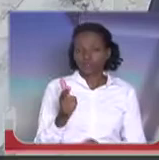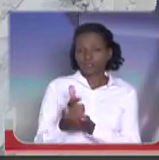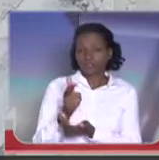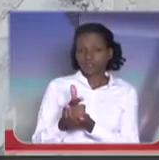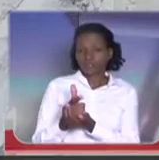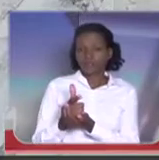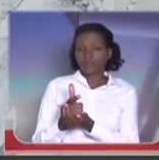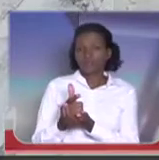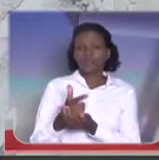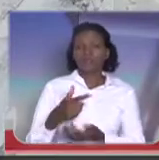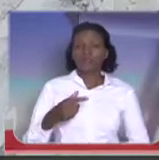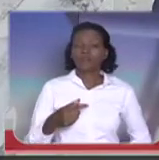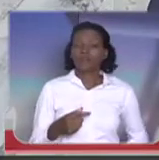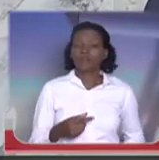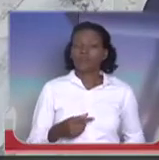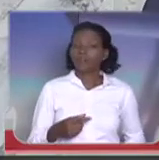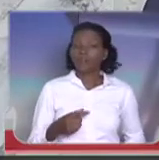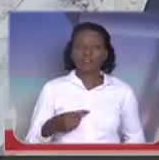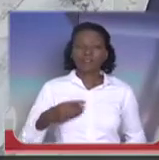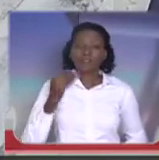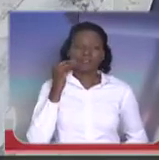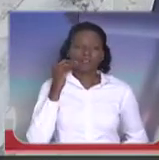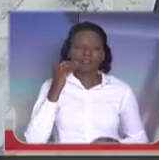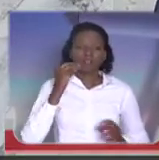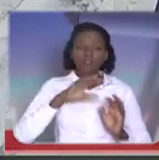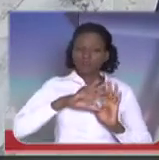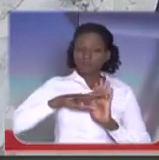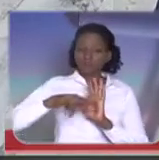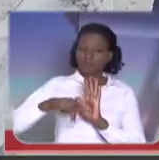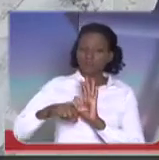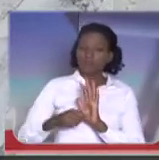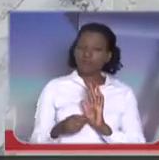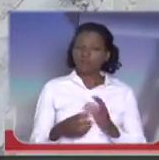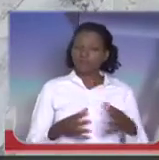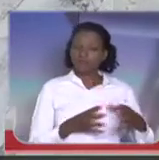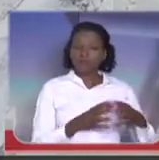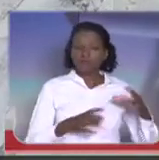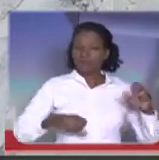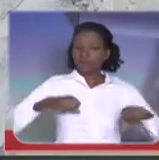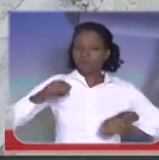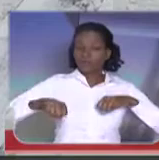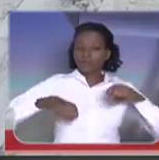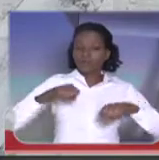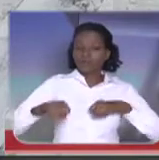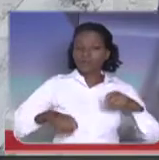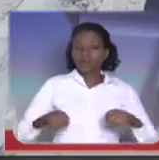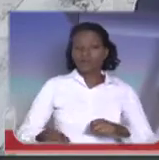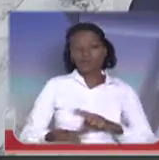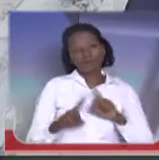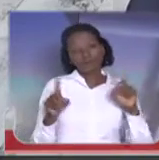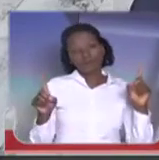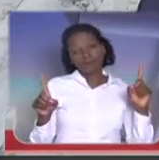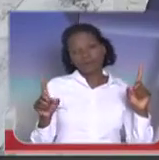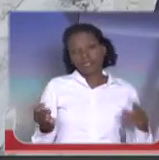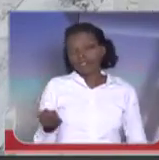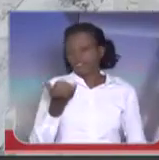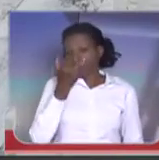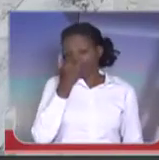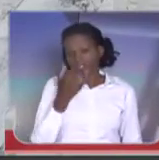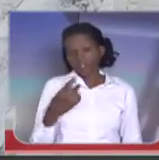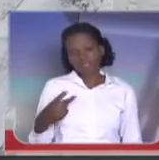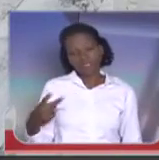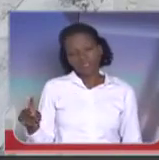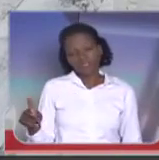se atreveu a roubar os ciclistas. Mas, para azar dele, sorte nossa, o